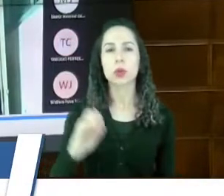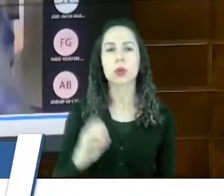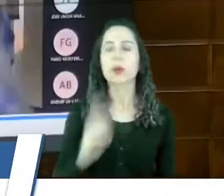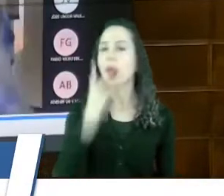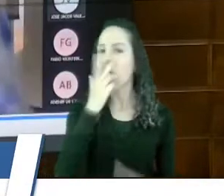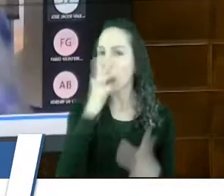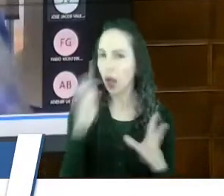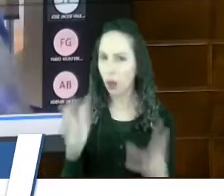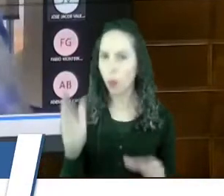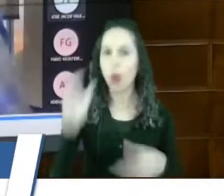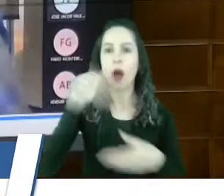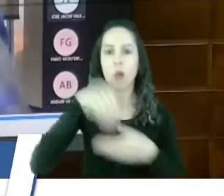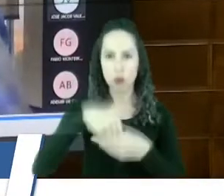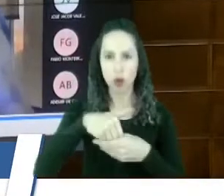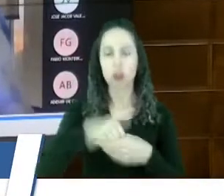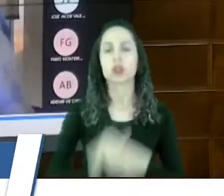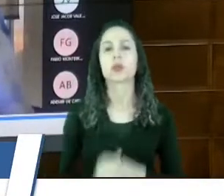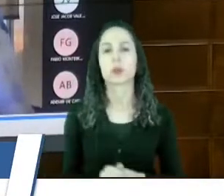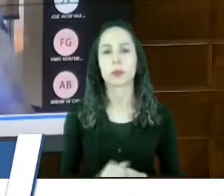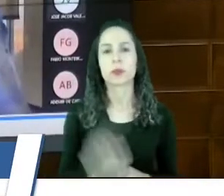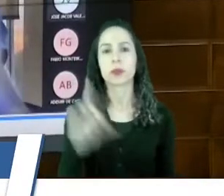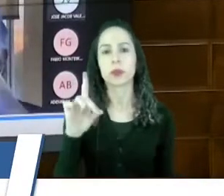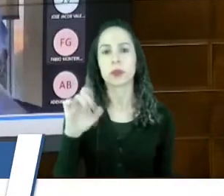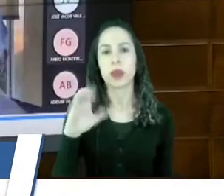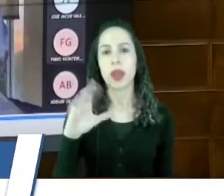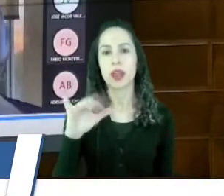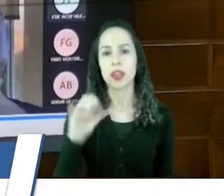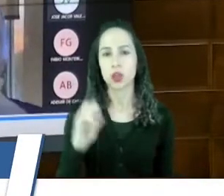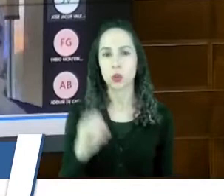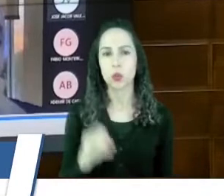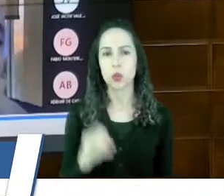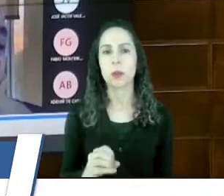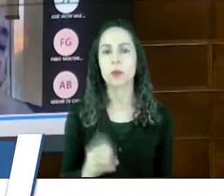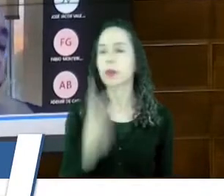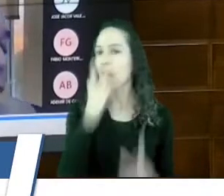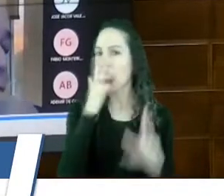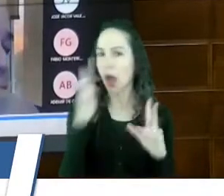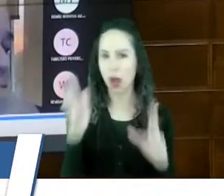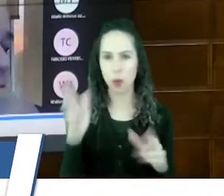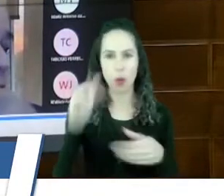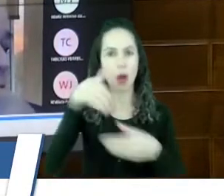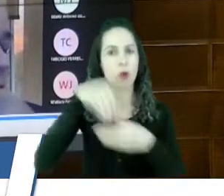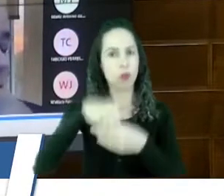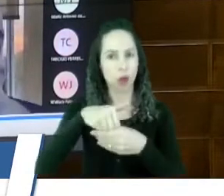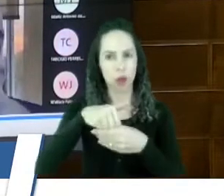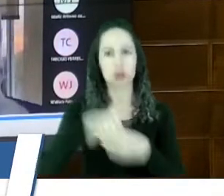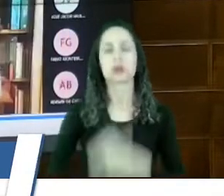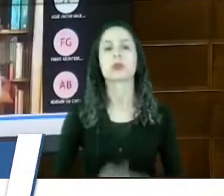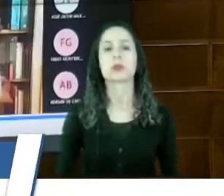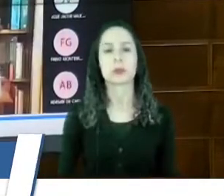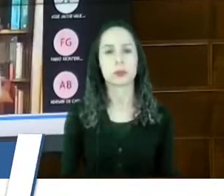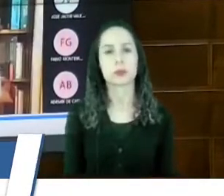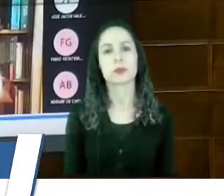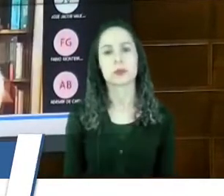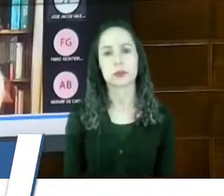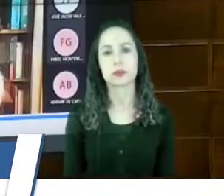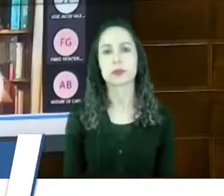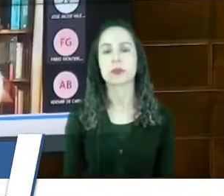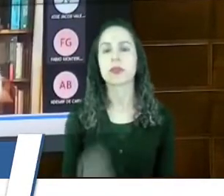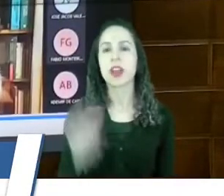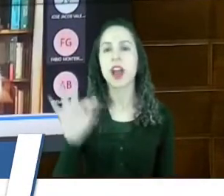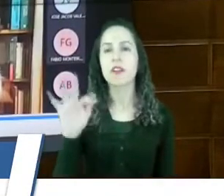modulação. Décio Notarangeli. Igualmente com o relator sem modulação, Sr. Presidente. Fábio Gouveia.